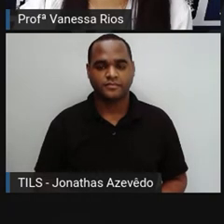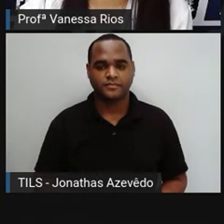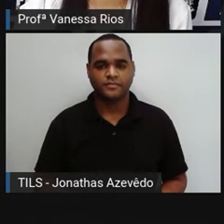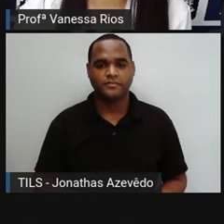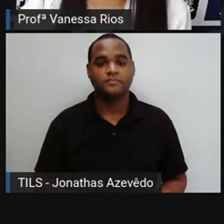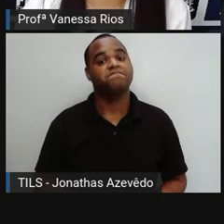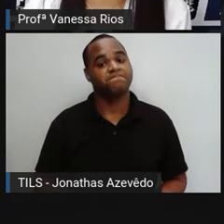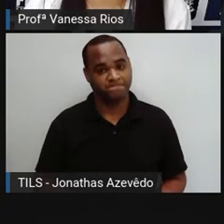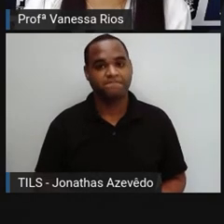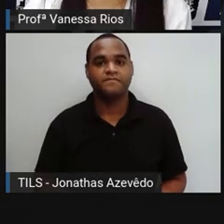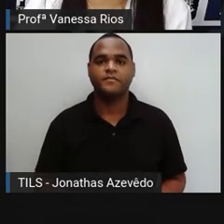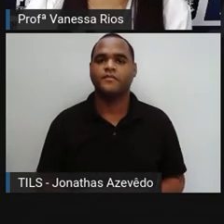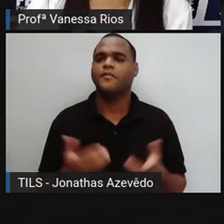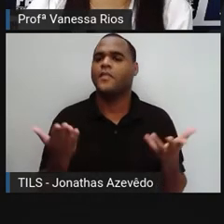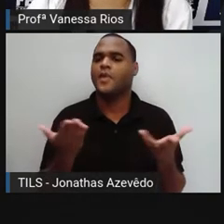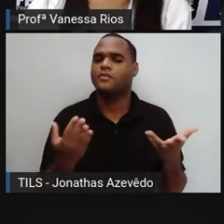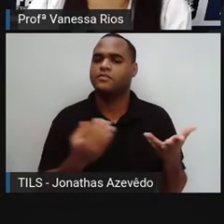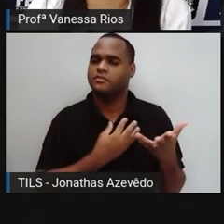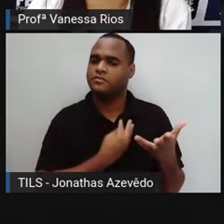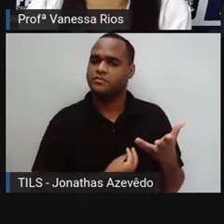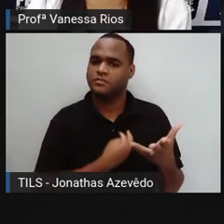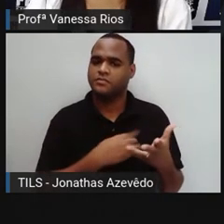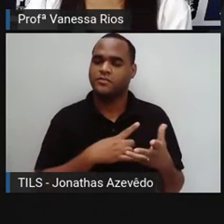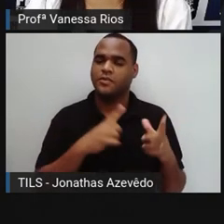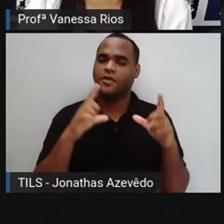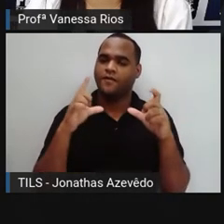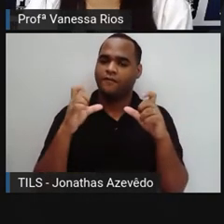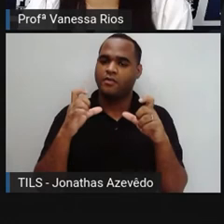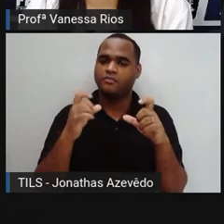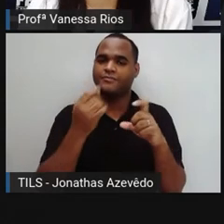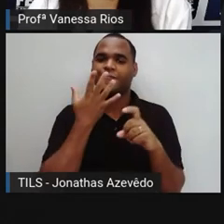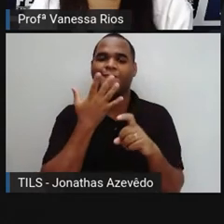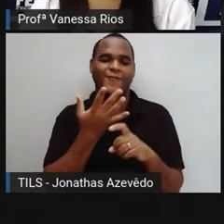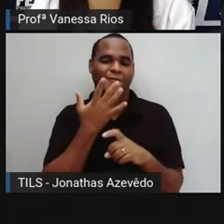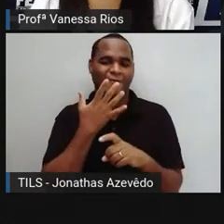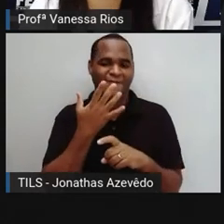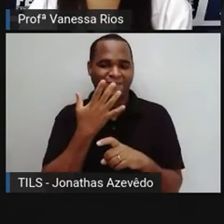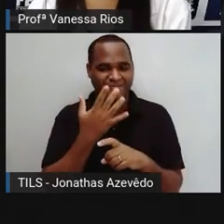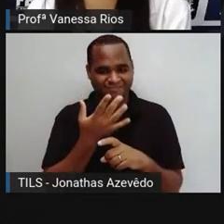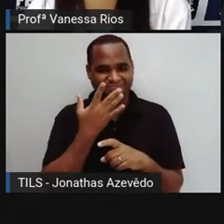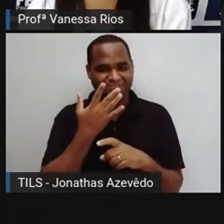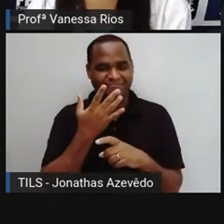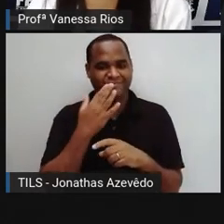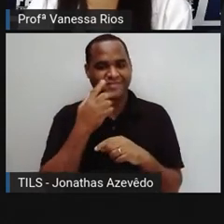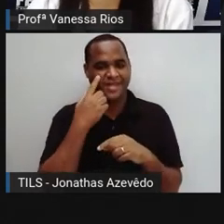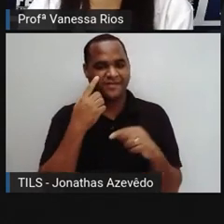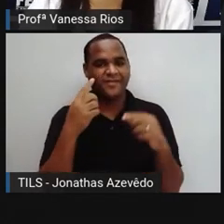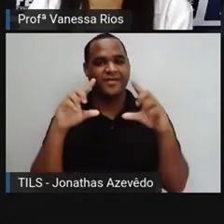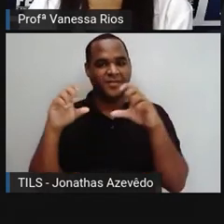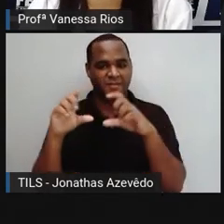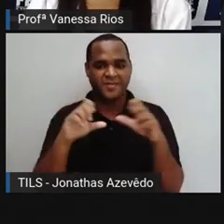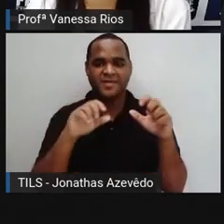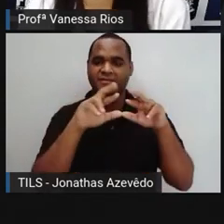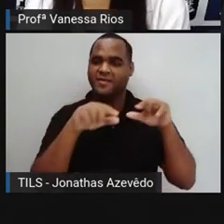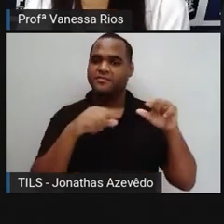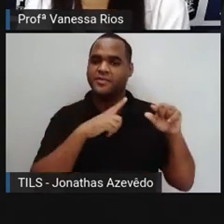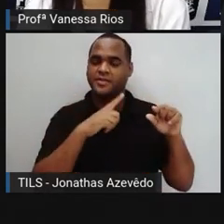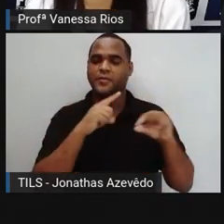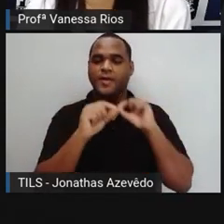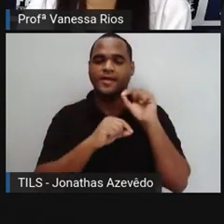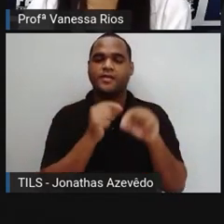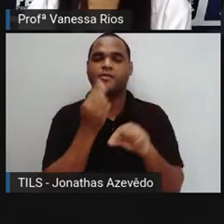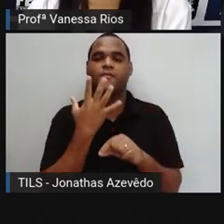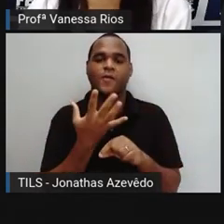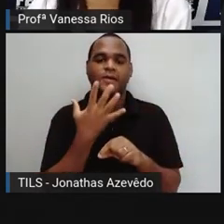E agora para trás essa imagem já é uma fotografia colorida. Então, a gente já percebe aí a presença das cores que não só o